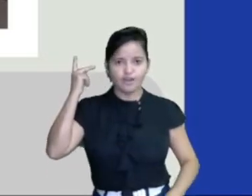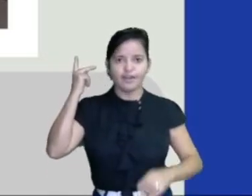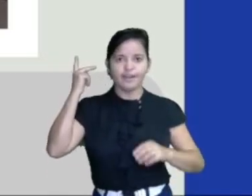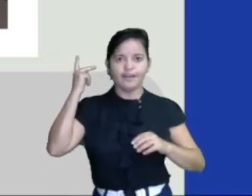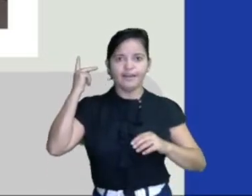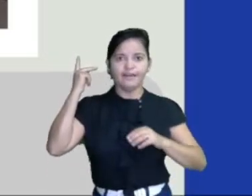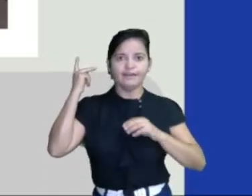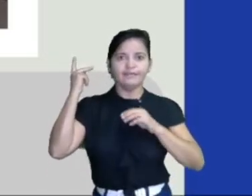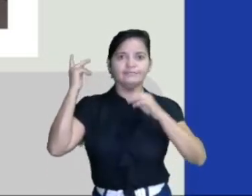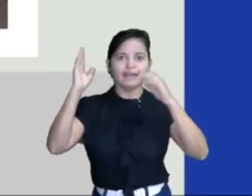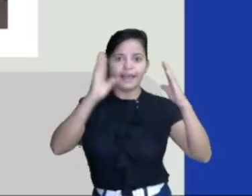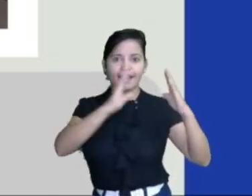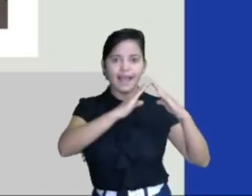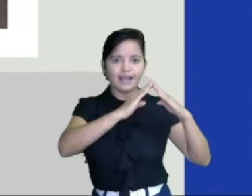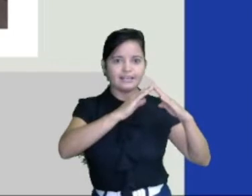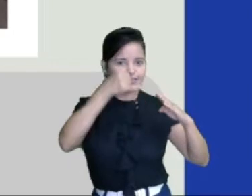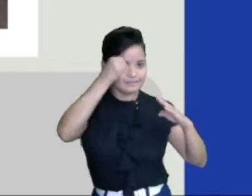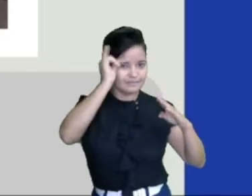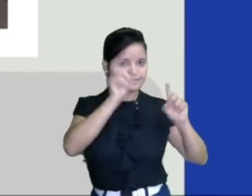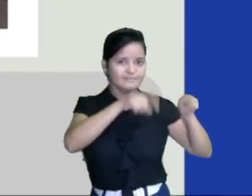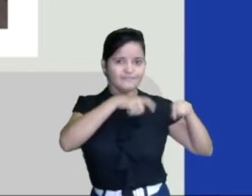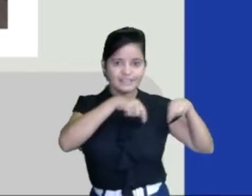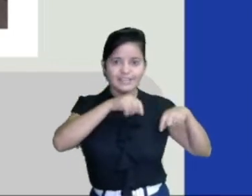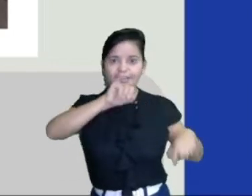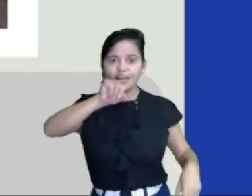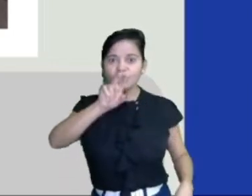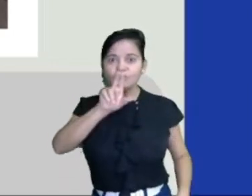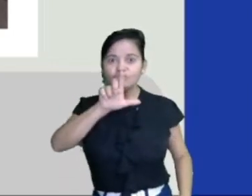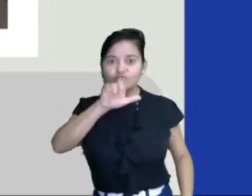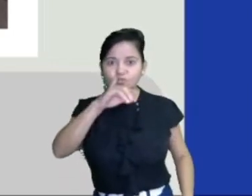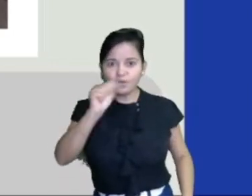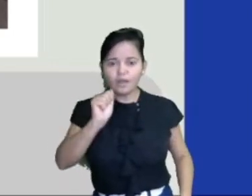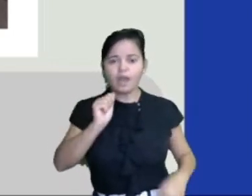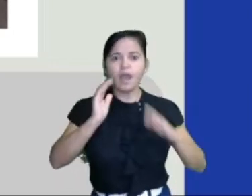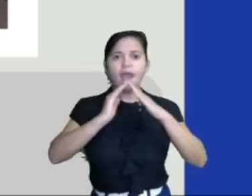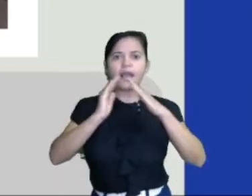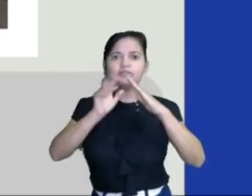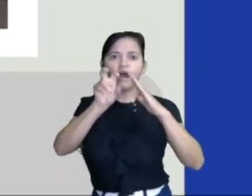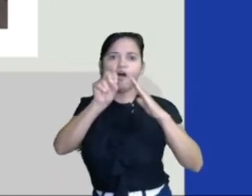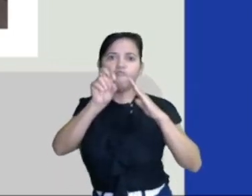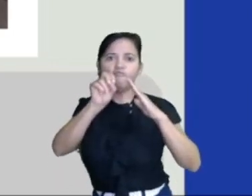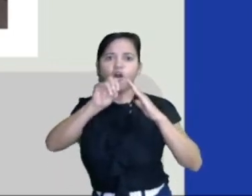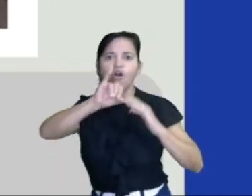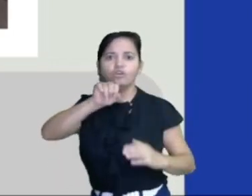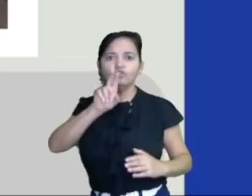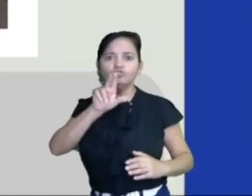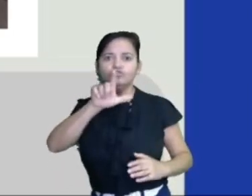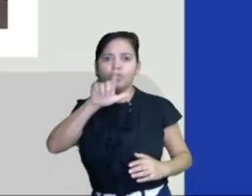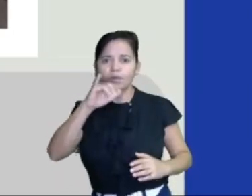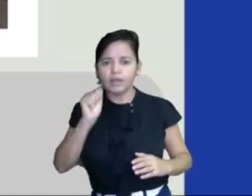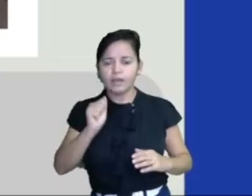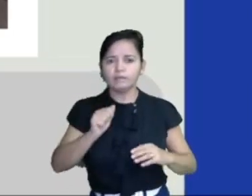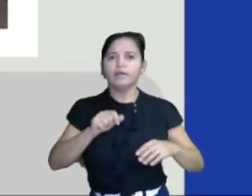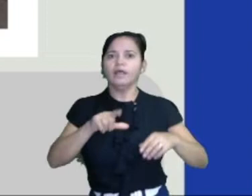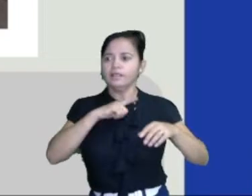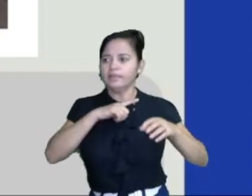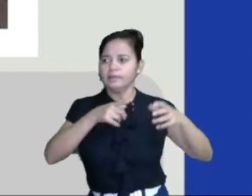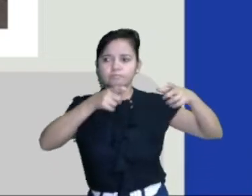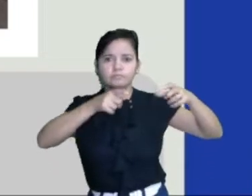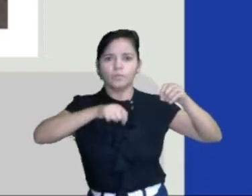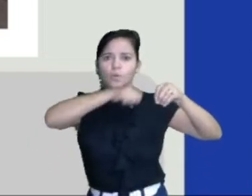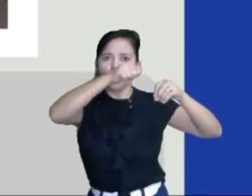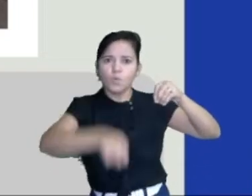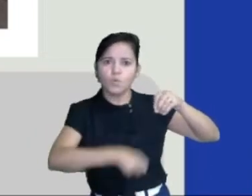na fazenda lá de Júlia? Olha só o que tinha na casa da avó de Júlia. Tinha um moedor de café.